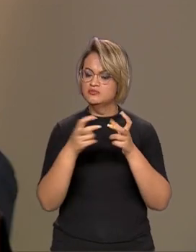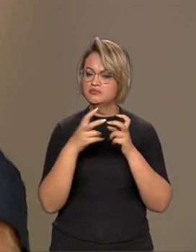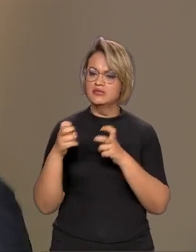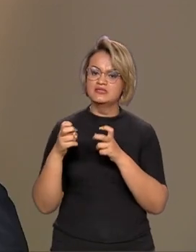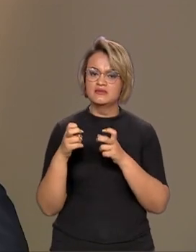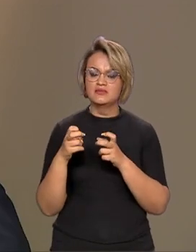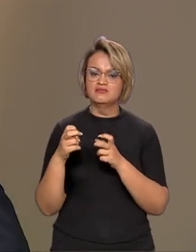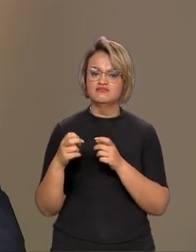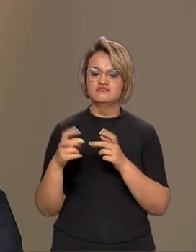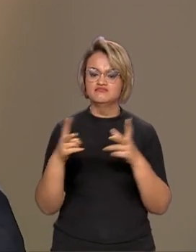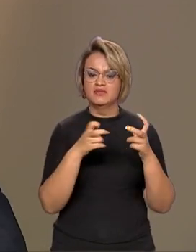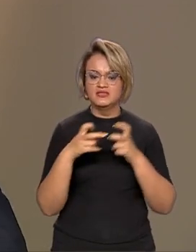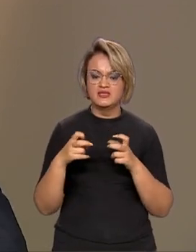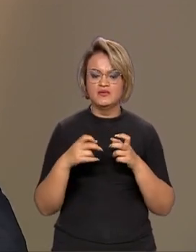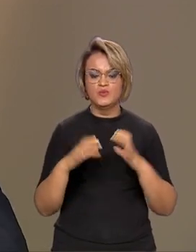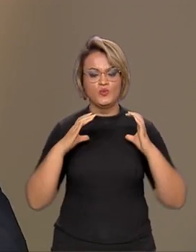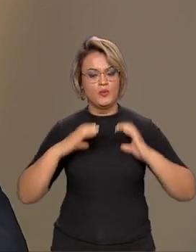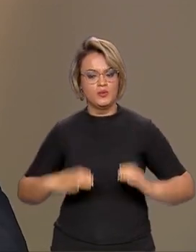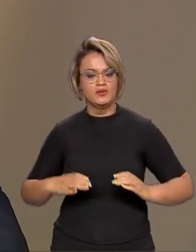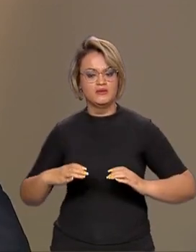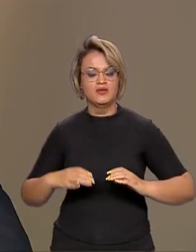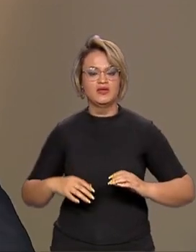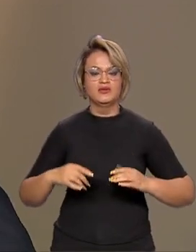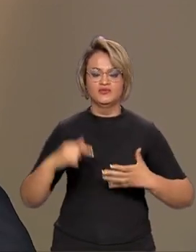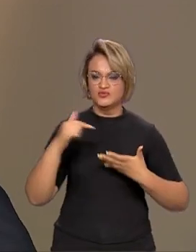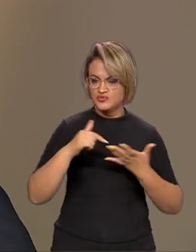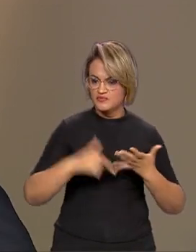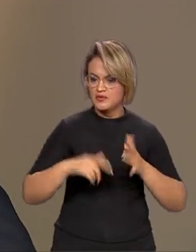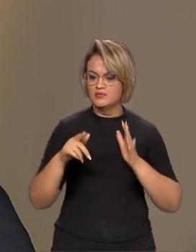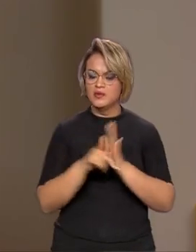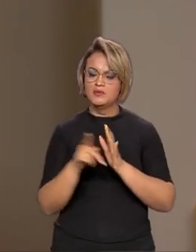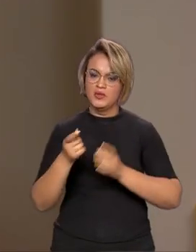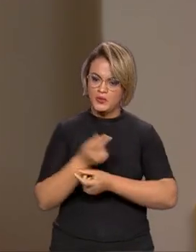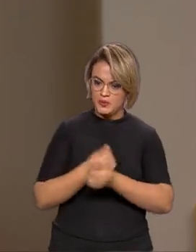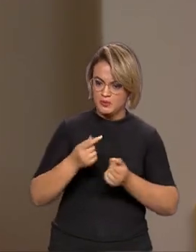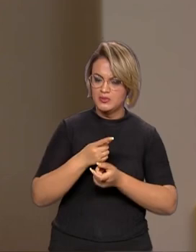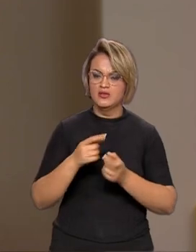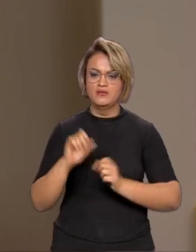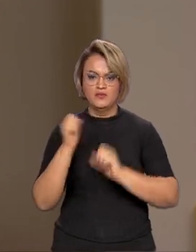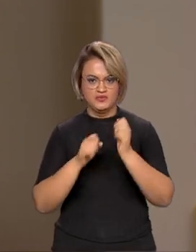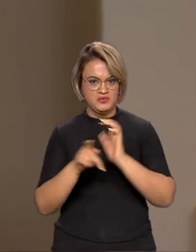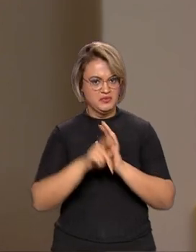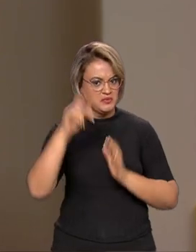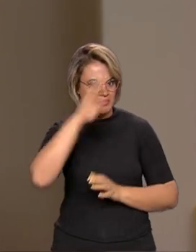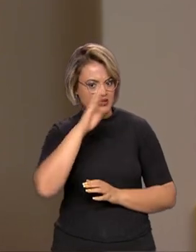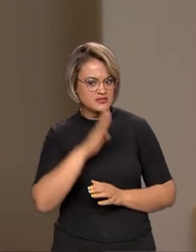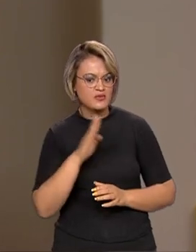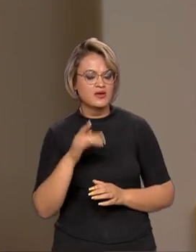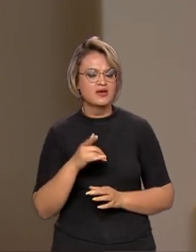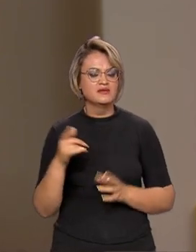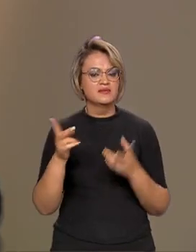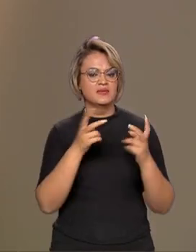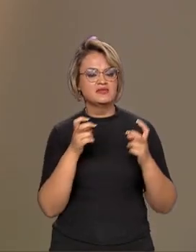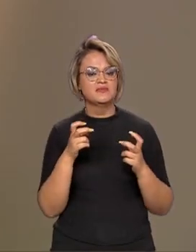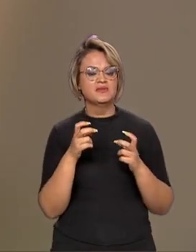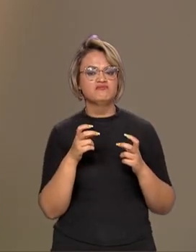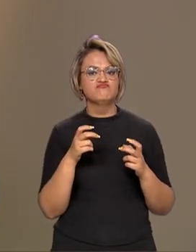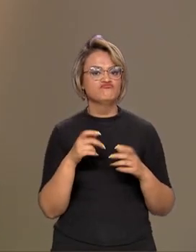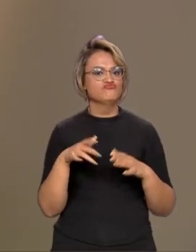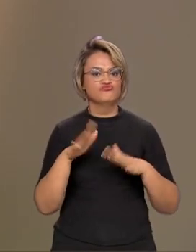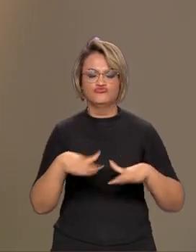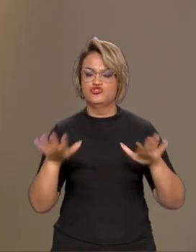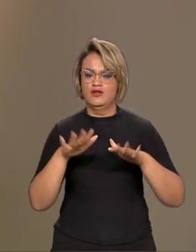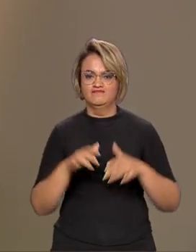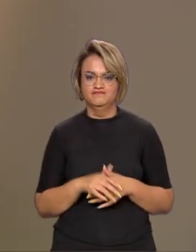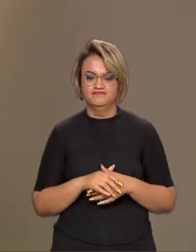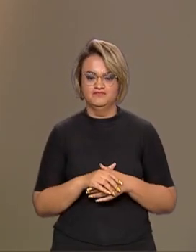tendências e o comportamento dos agentes econômicos e produtivos do país, você tem uma unanimidade.